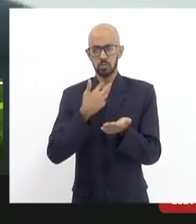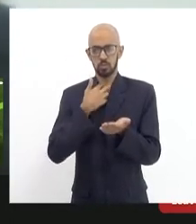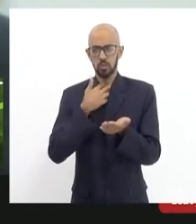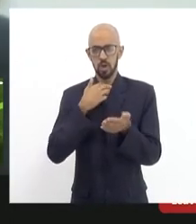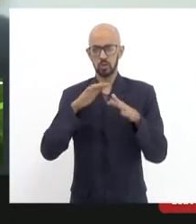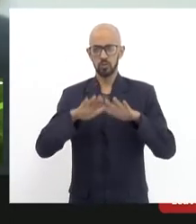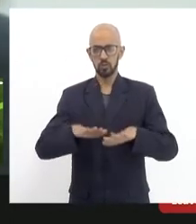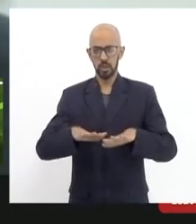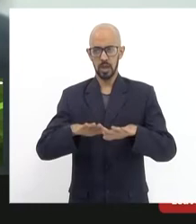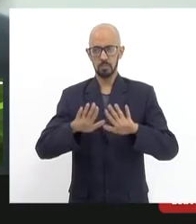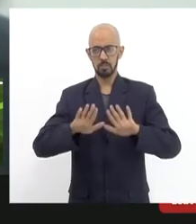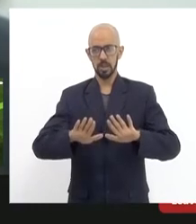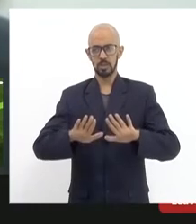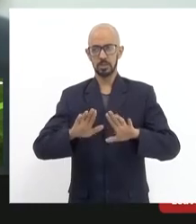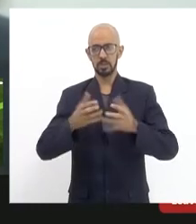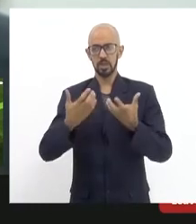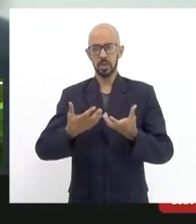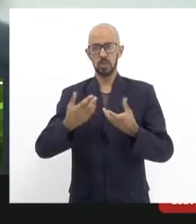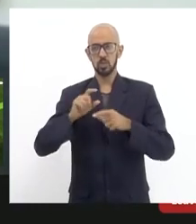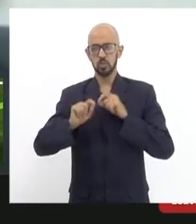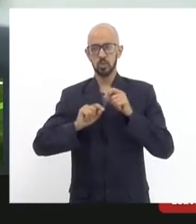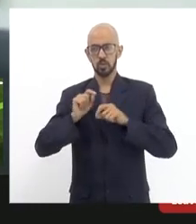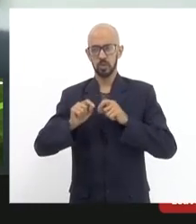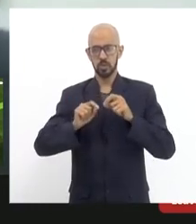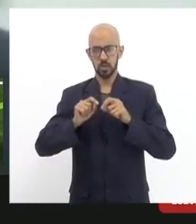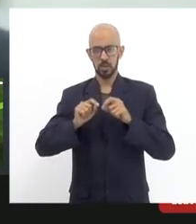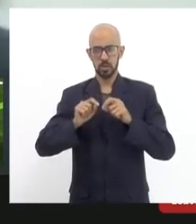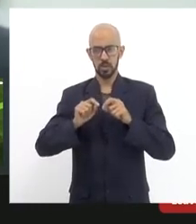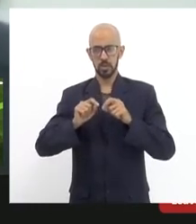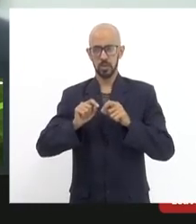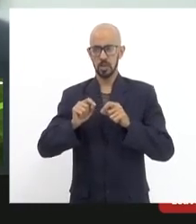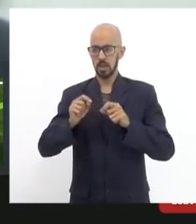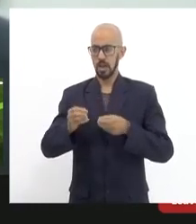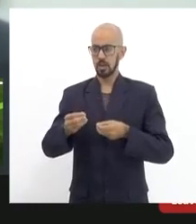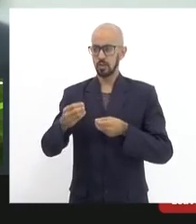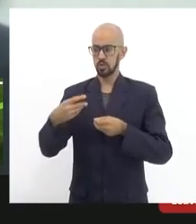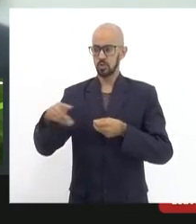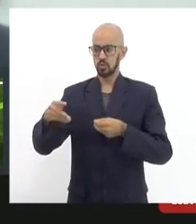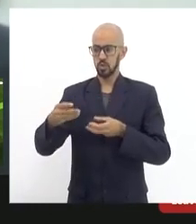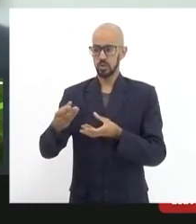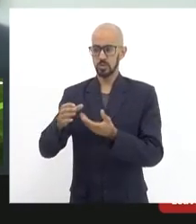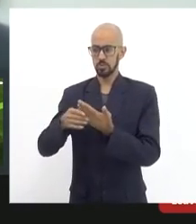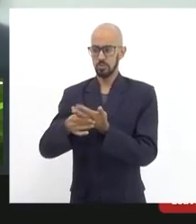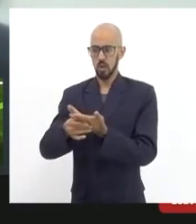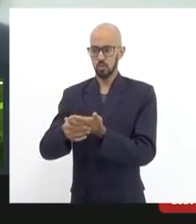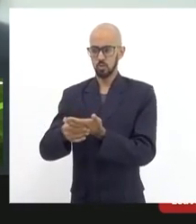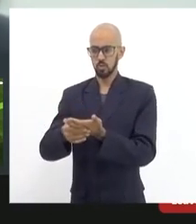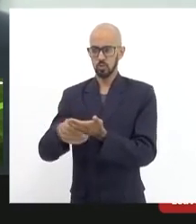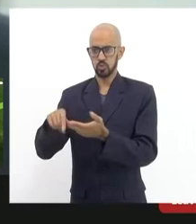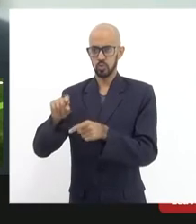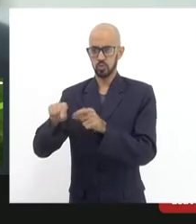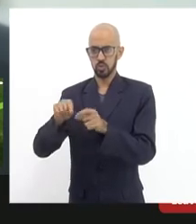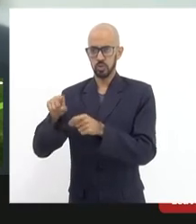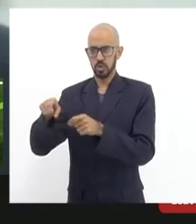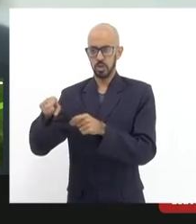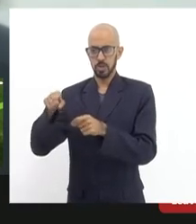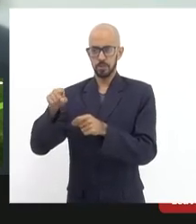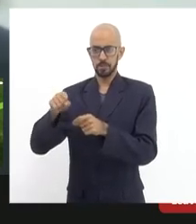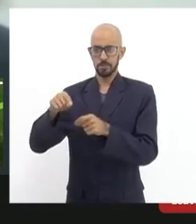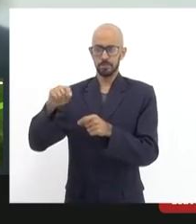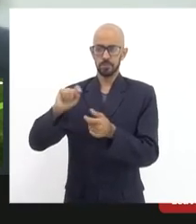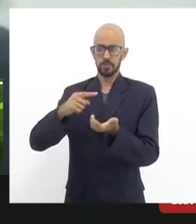debate mas quero colocar nas suas mãos a comissão de transporte para que tire um tema